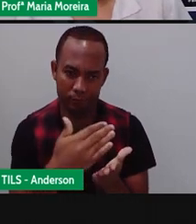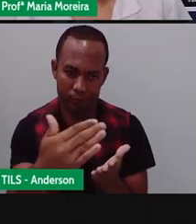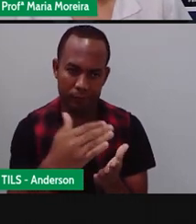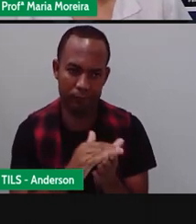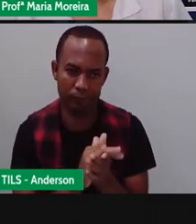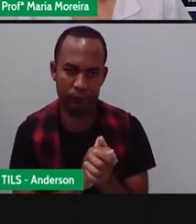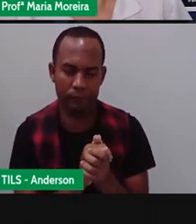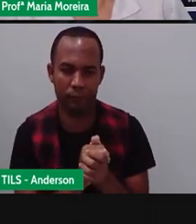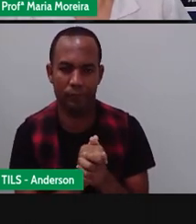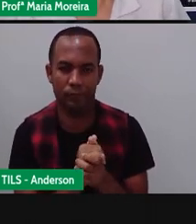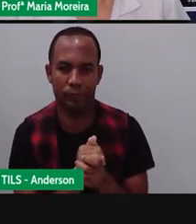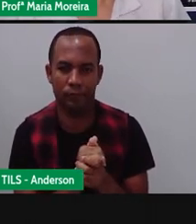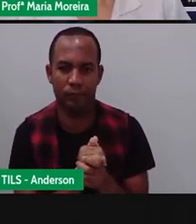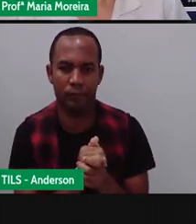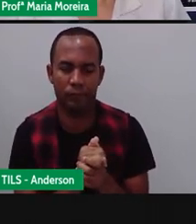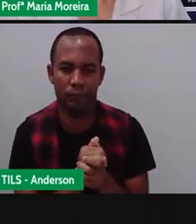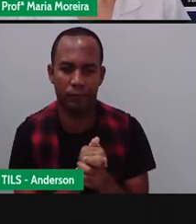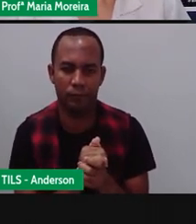slide.